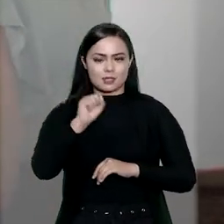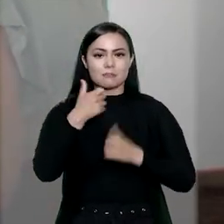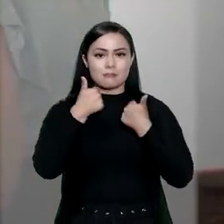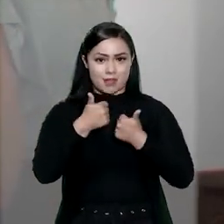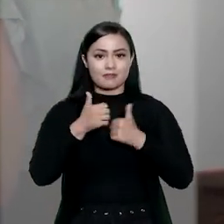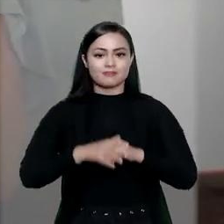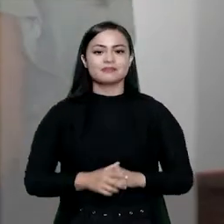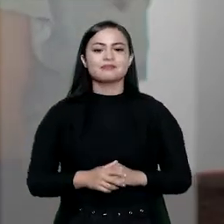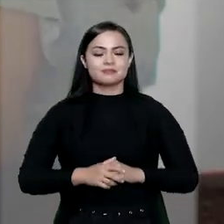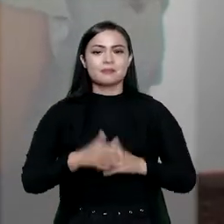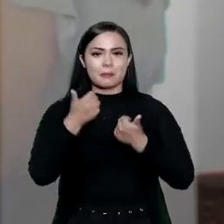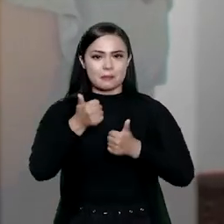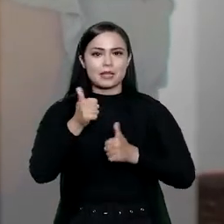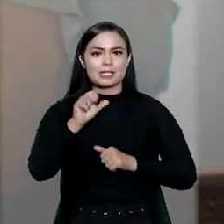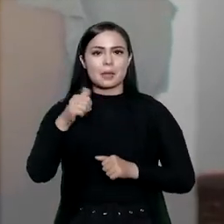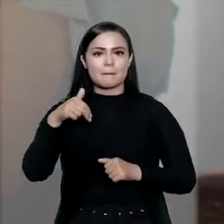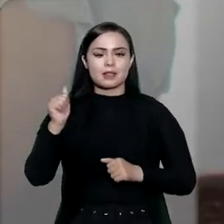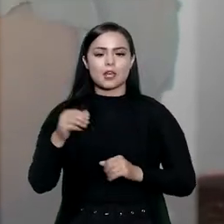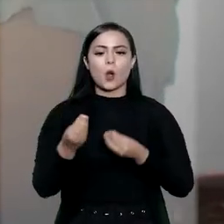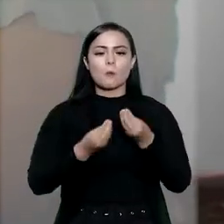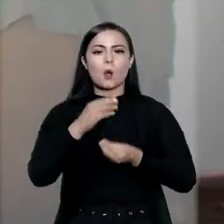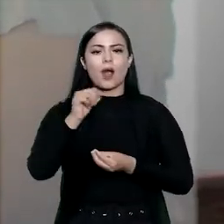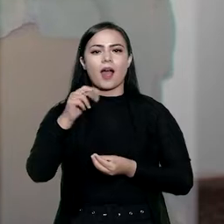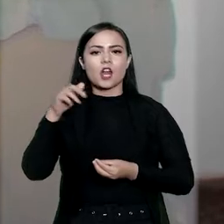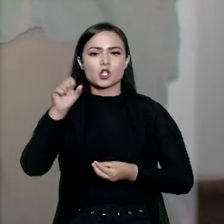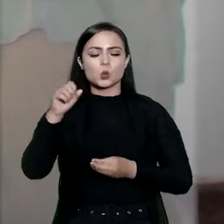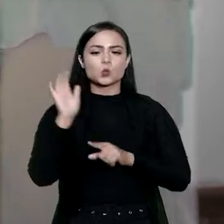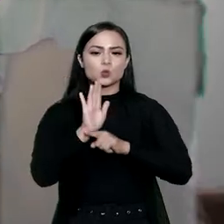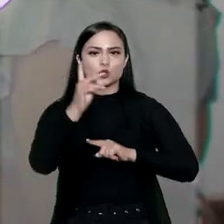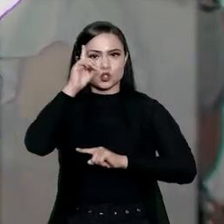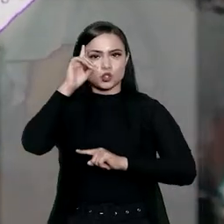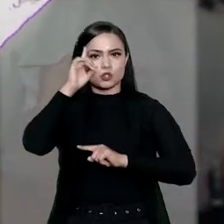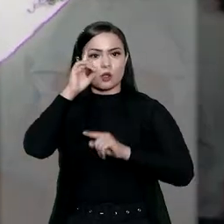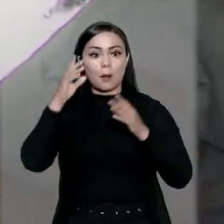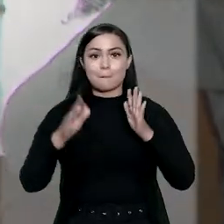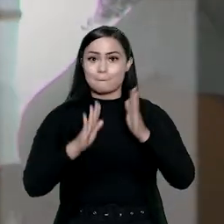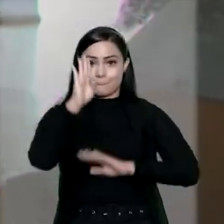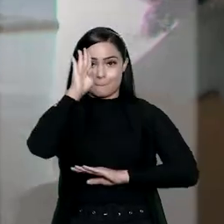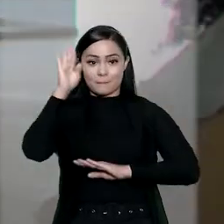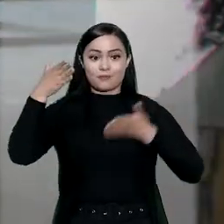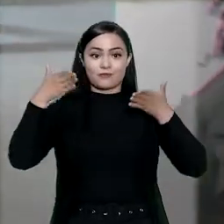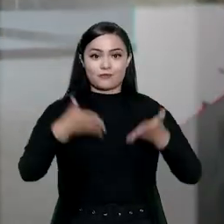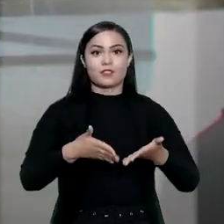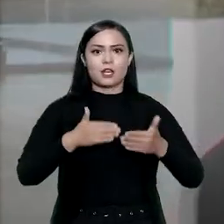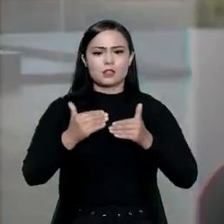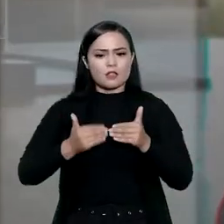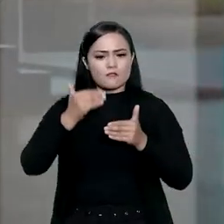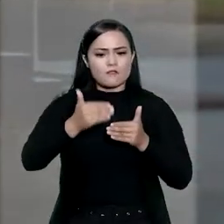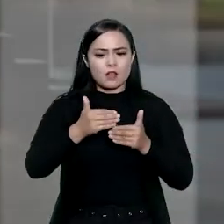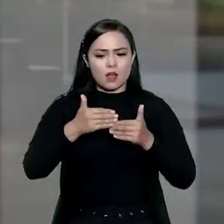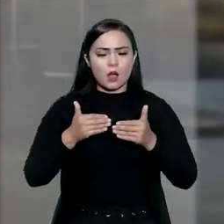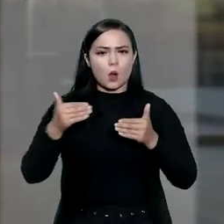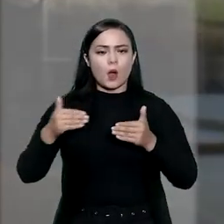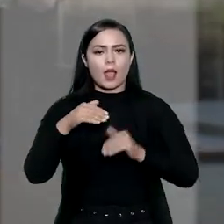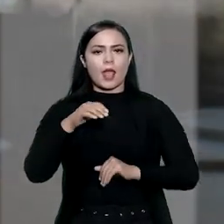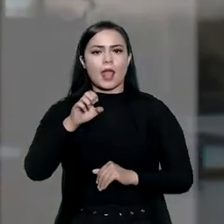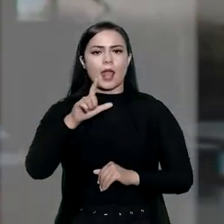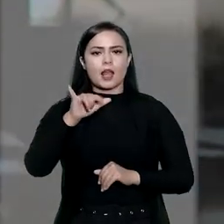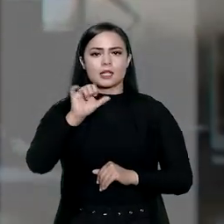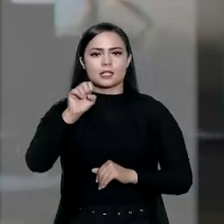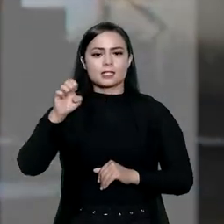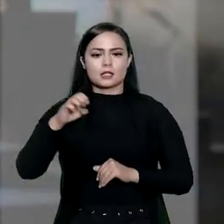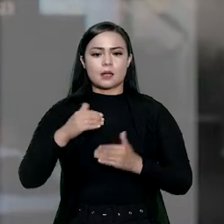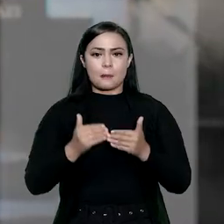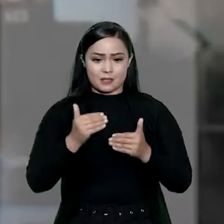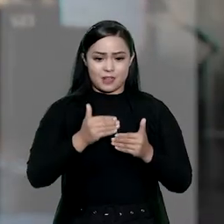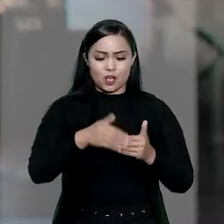bem? Tudo bem, Samanta. Como é que o Carlson te ajuda no dia a dia? Bom, a principal finalidade do cão-guia é desviar dos obstáculos, tanto aéreos quanto